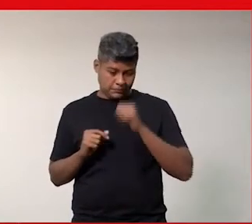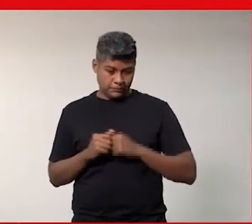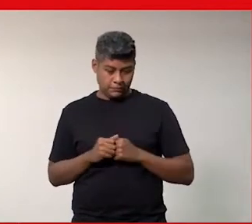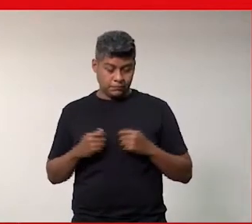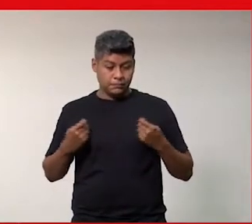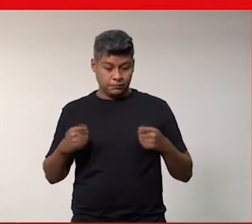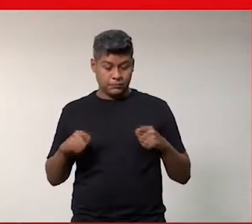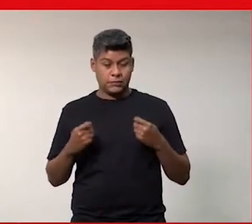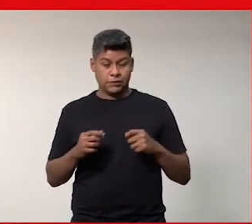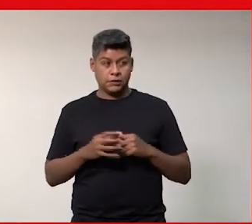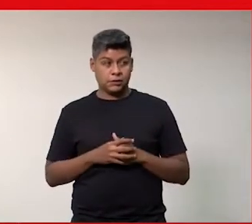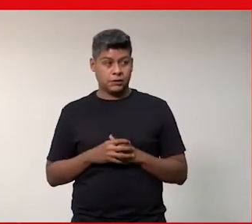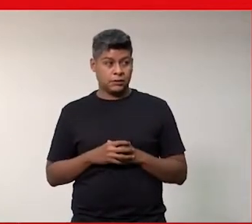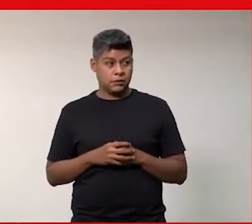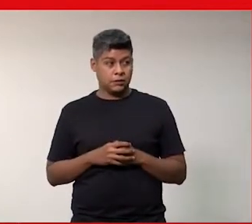estar